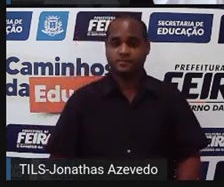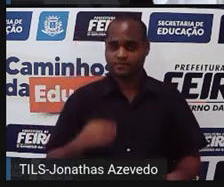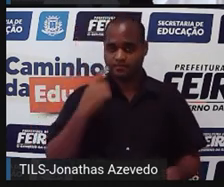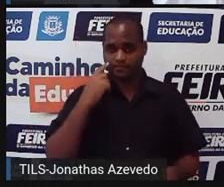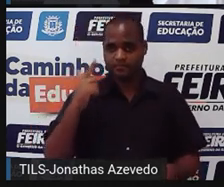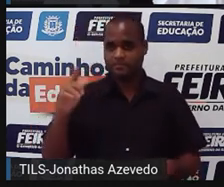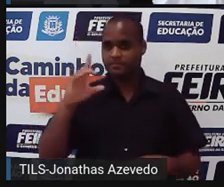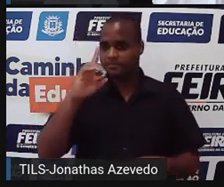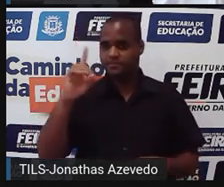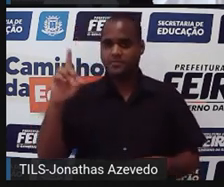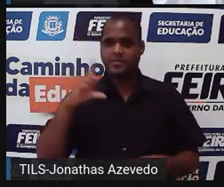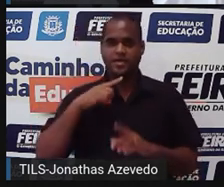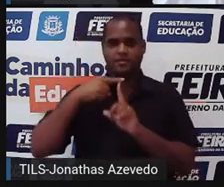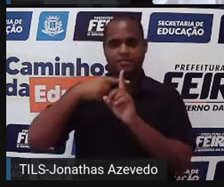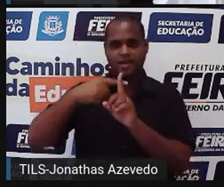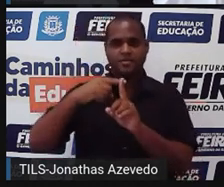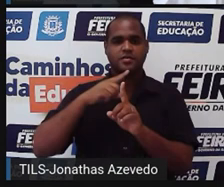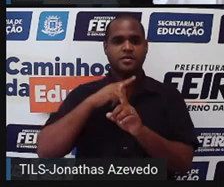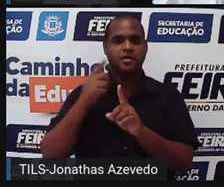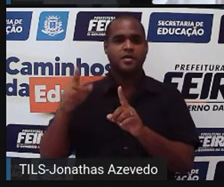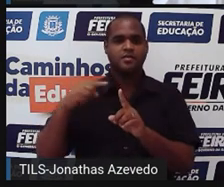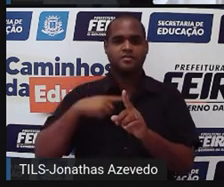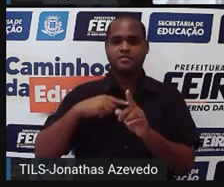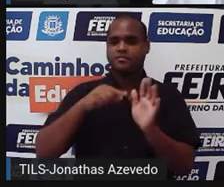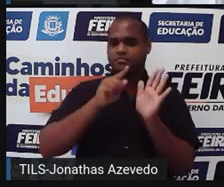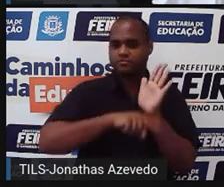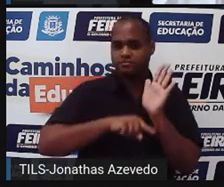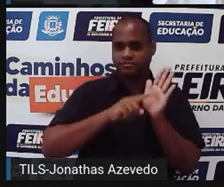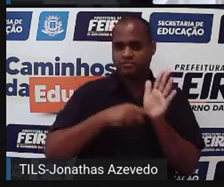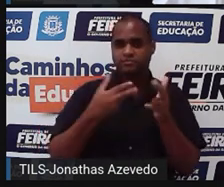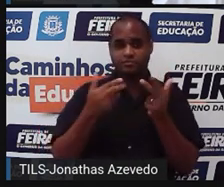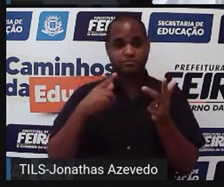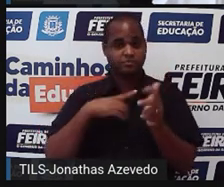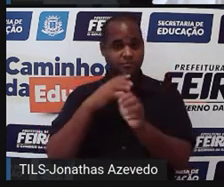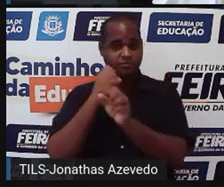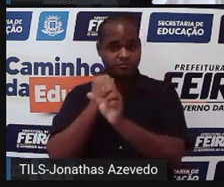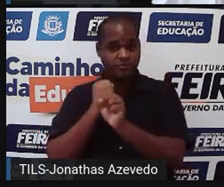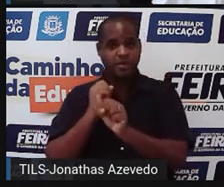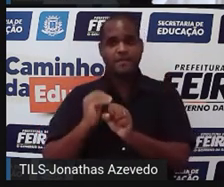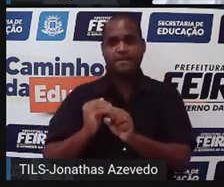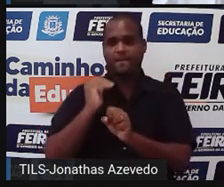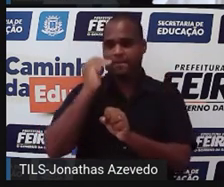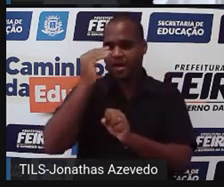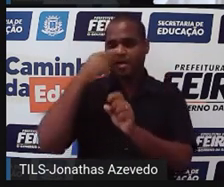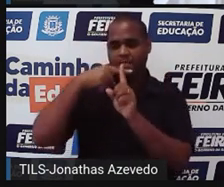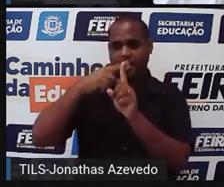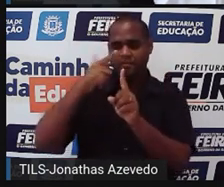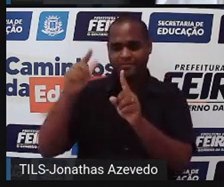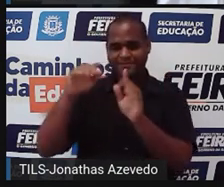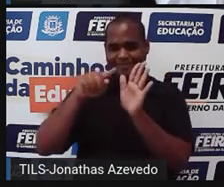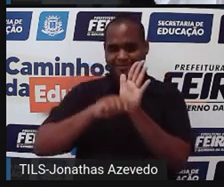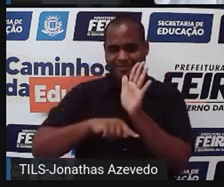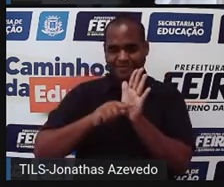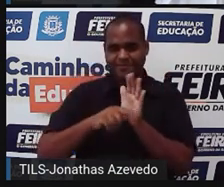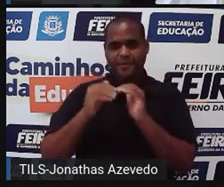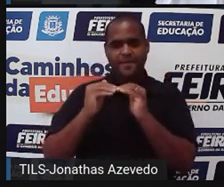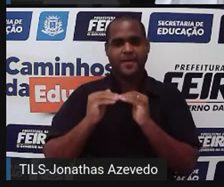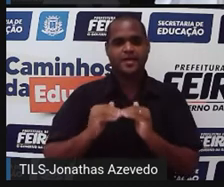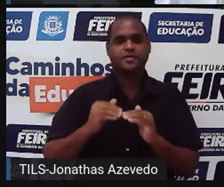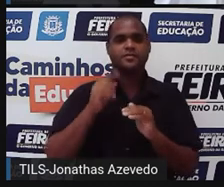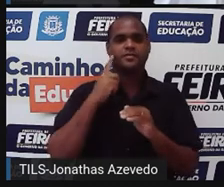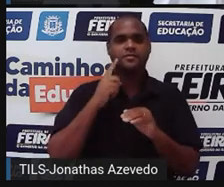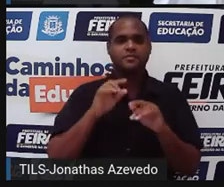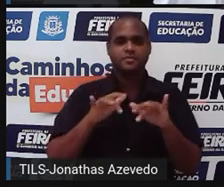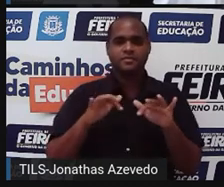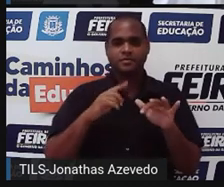direita, valores positivos, à esquerda, negativos, acima positivo, abaixo negativo. Olha só, eu estou digitando aqui